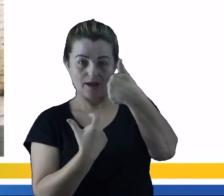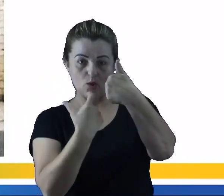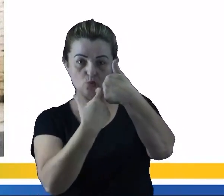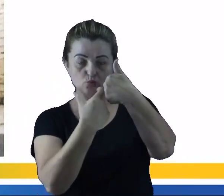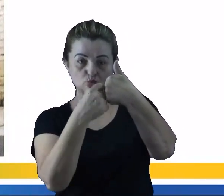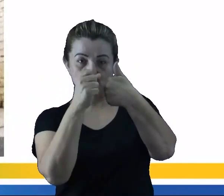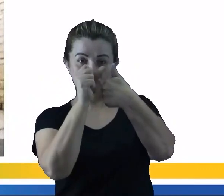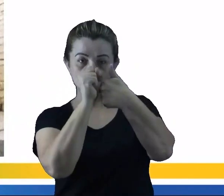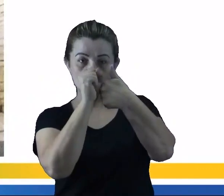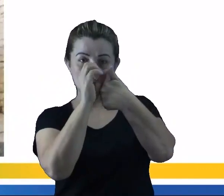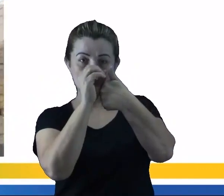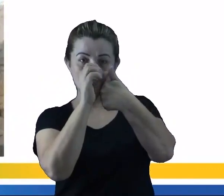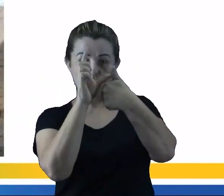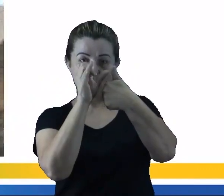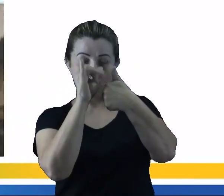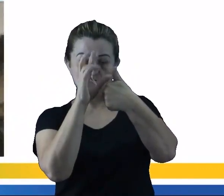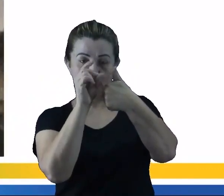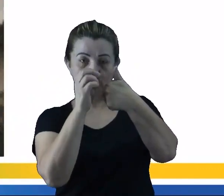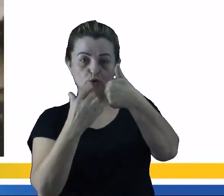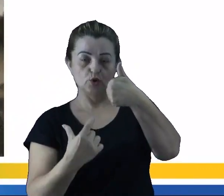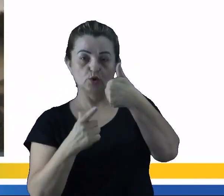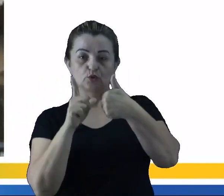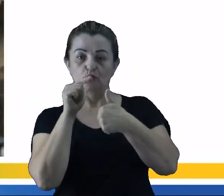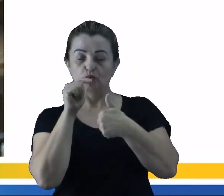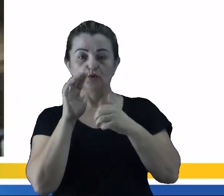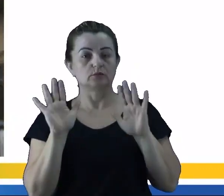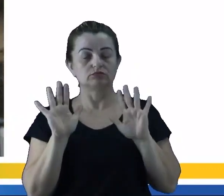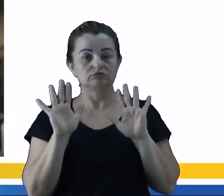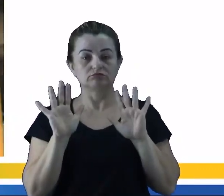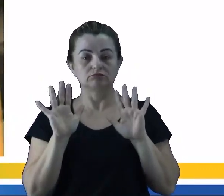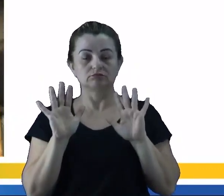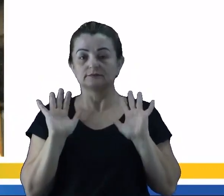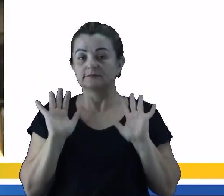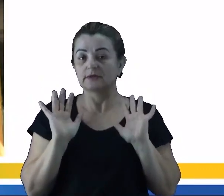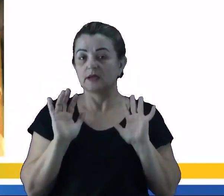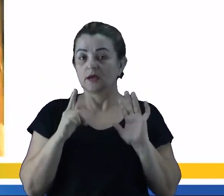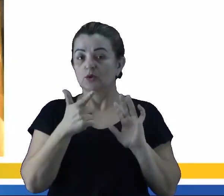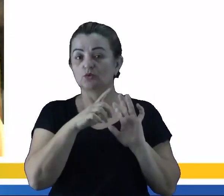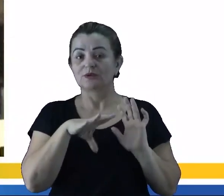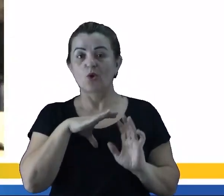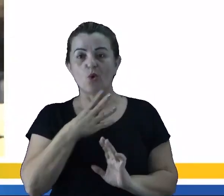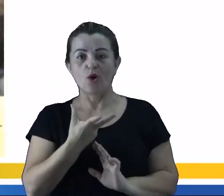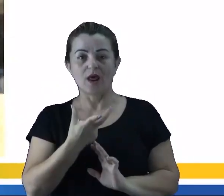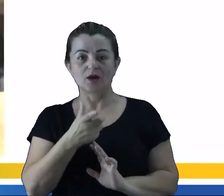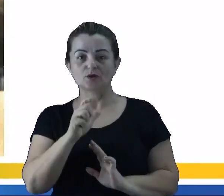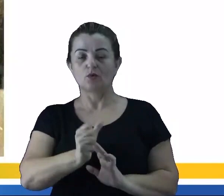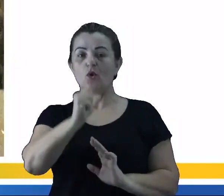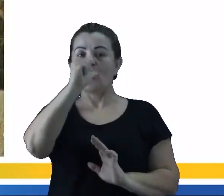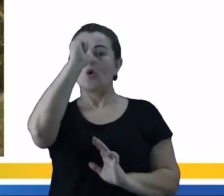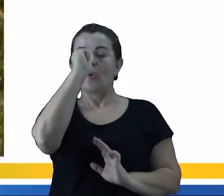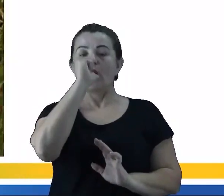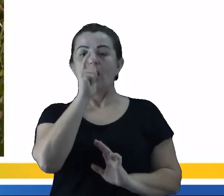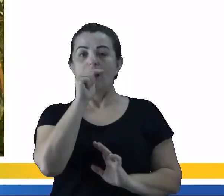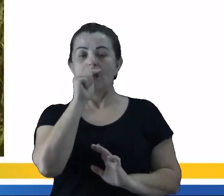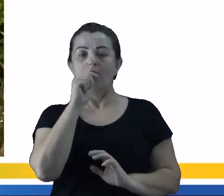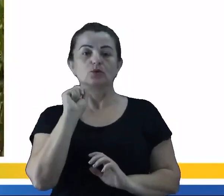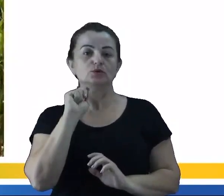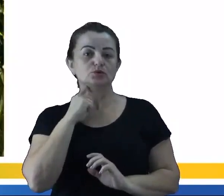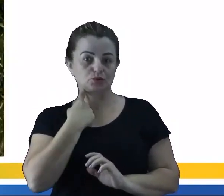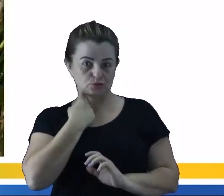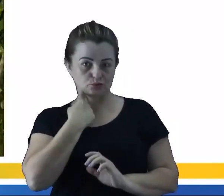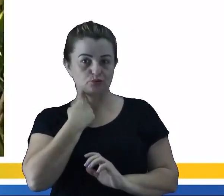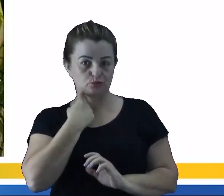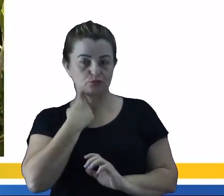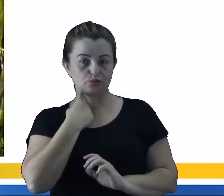que a gente tem ali da filtração é a filtração da água, gente. Ninguém tem coragem de tomar uma água marrom desse jeito, né? Então, para que essa água fique